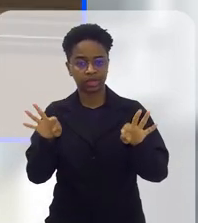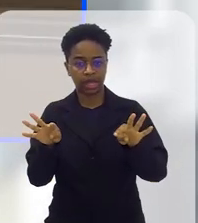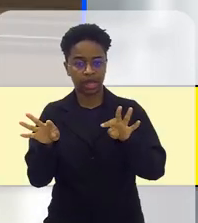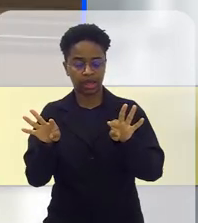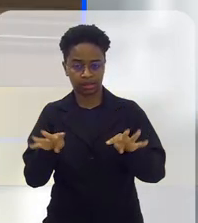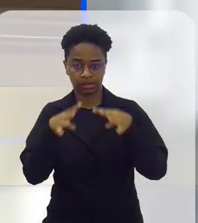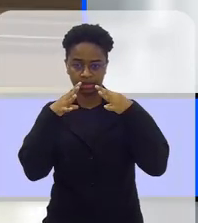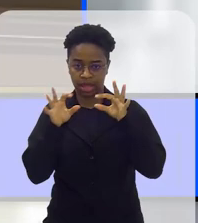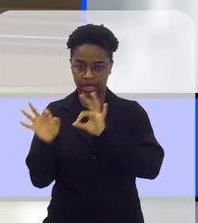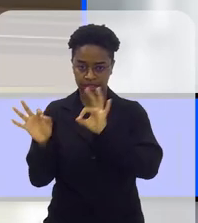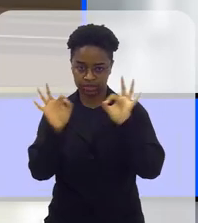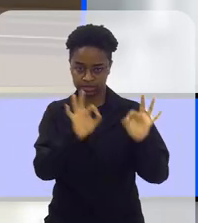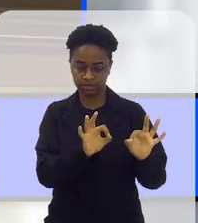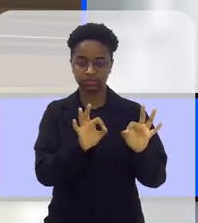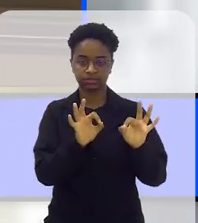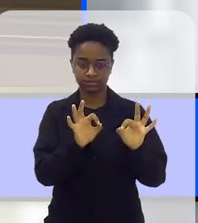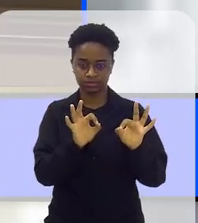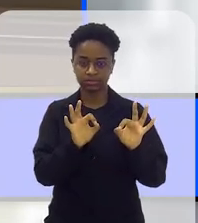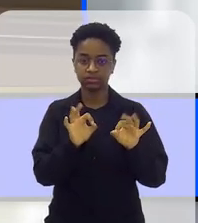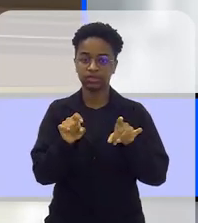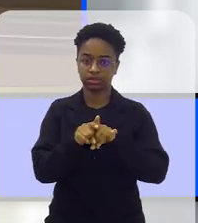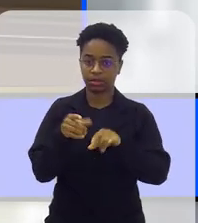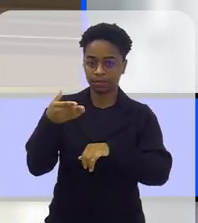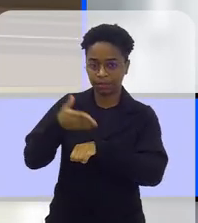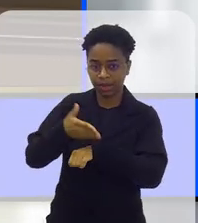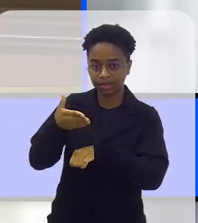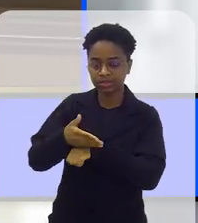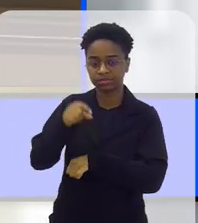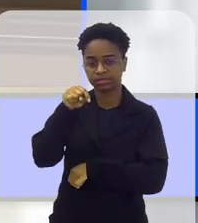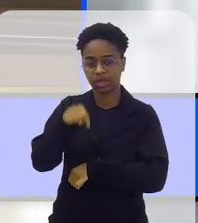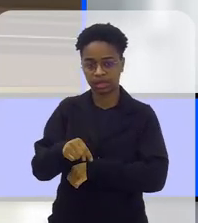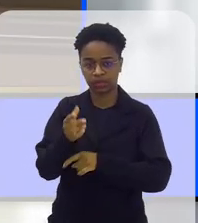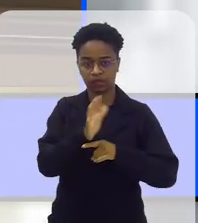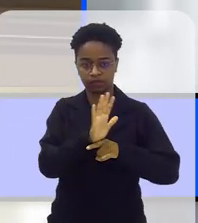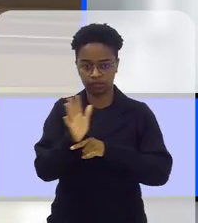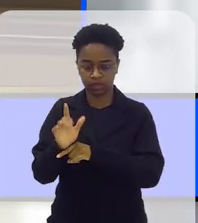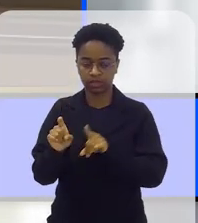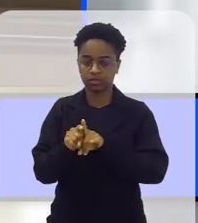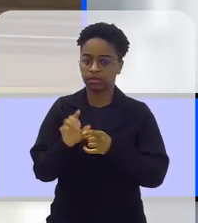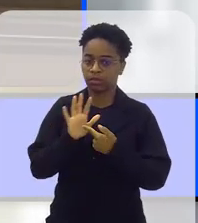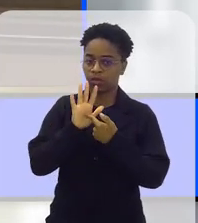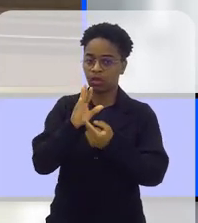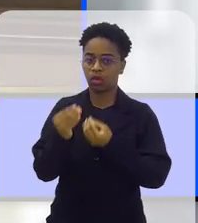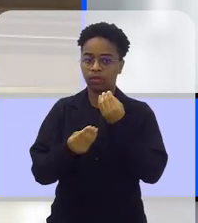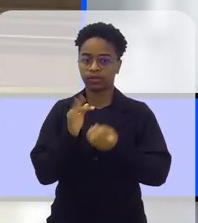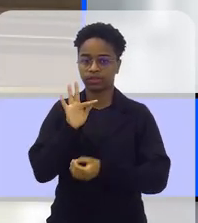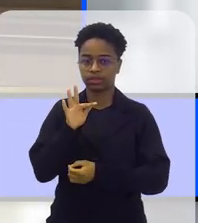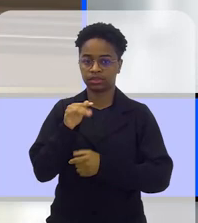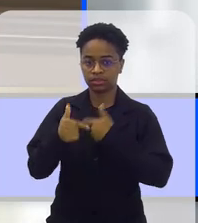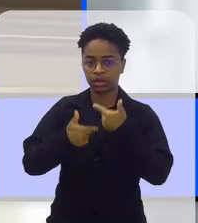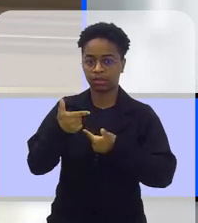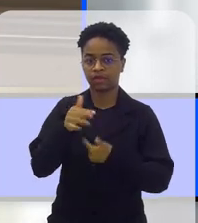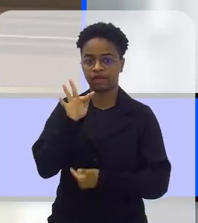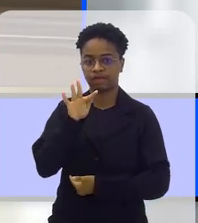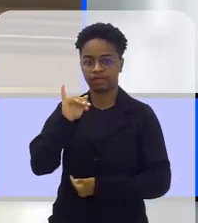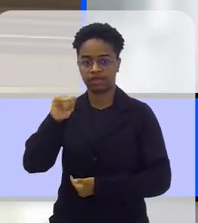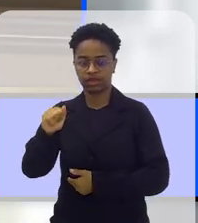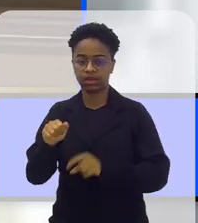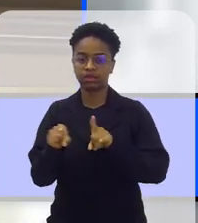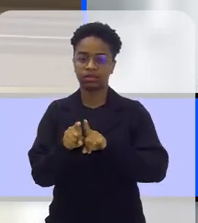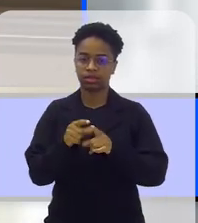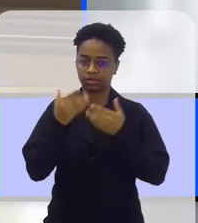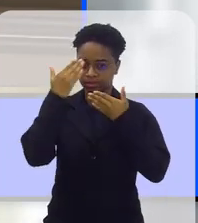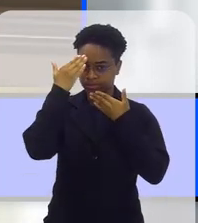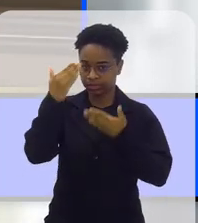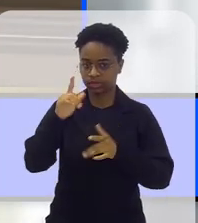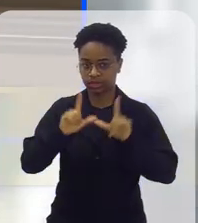participando, né? Esse vídeo, né? Mostrando o trabalho da FIA. Quero agradecer